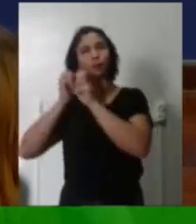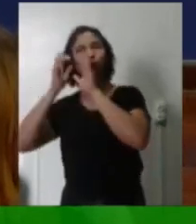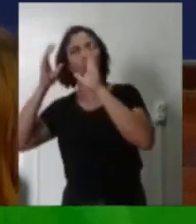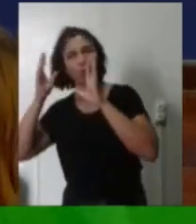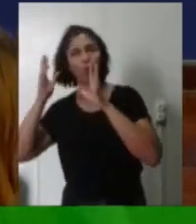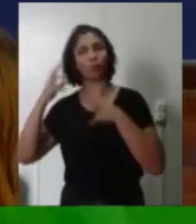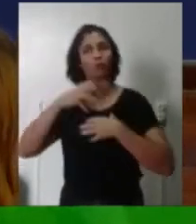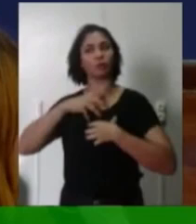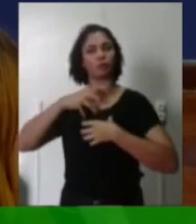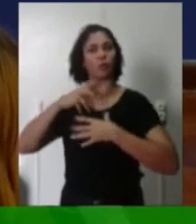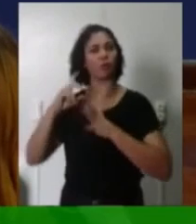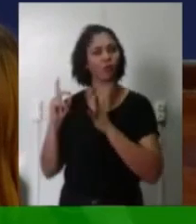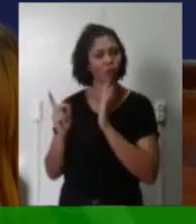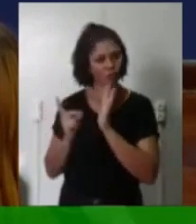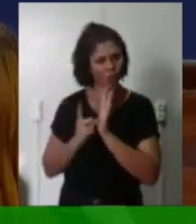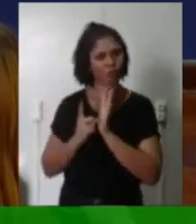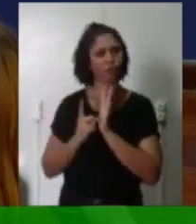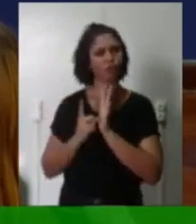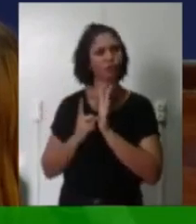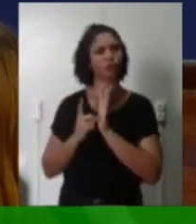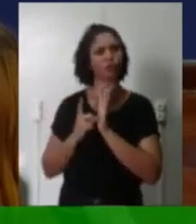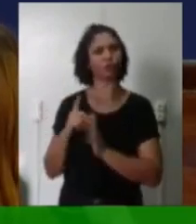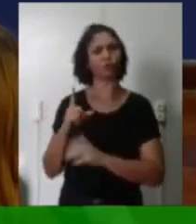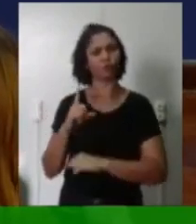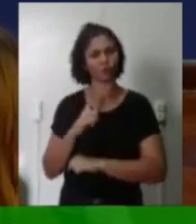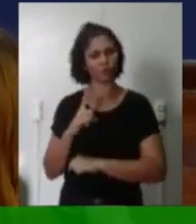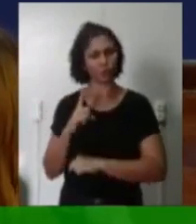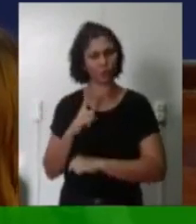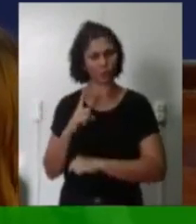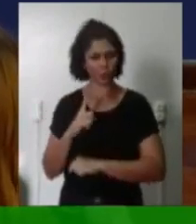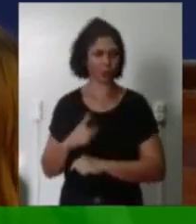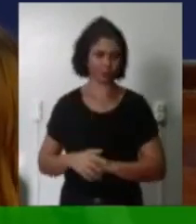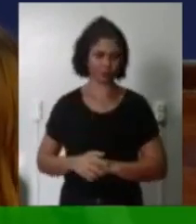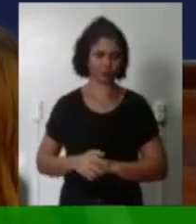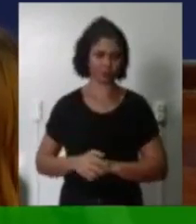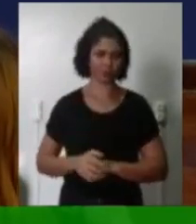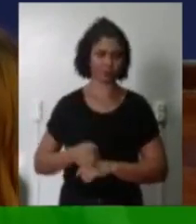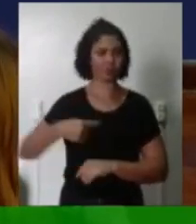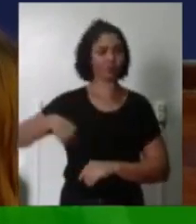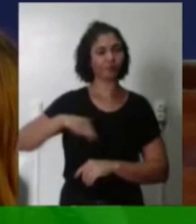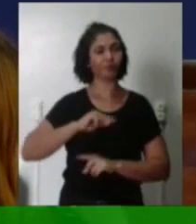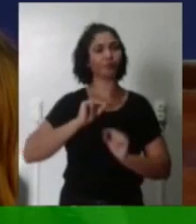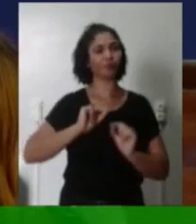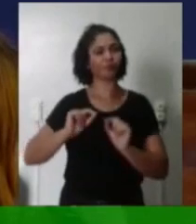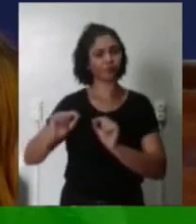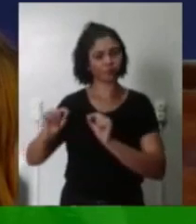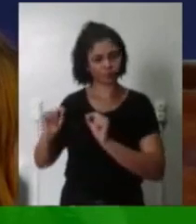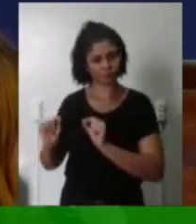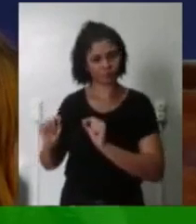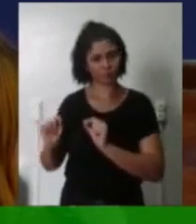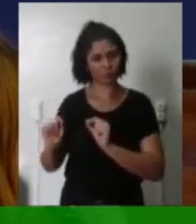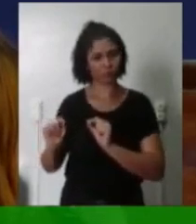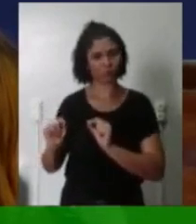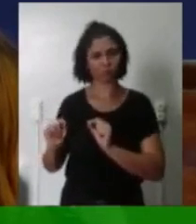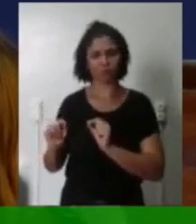Um debate onde nós nos dispunhamos a convencer ou a ser